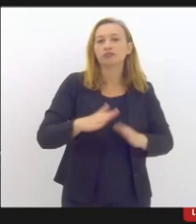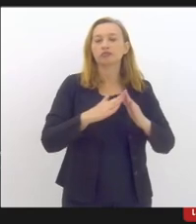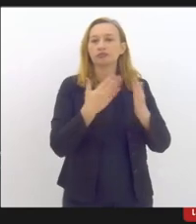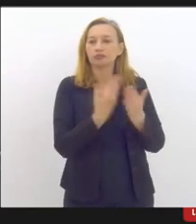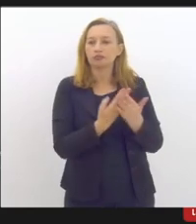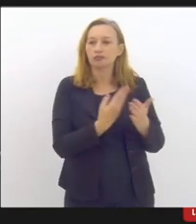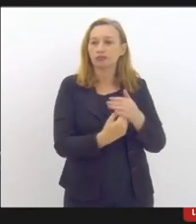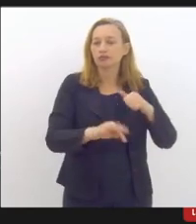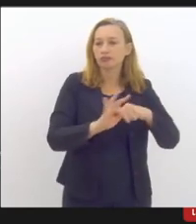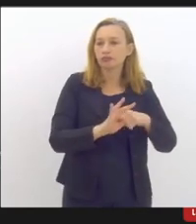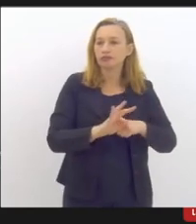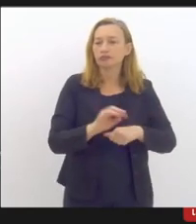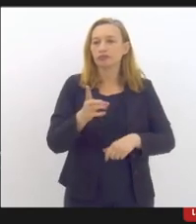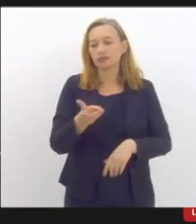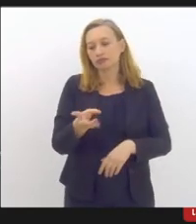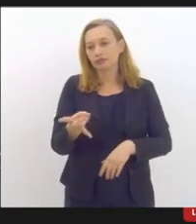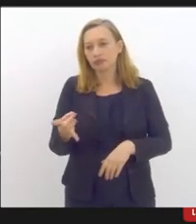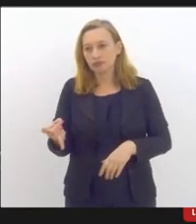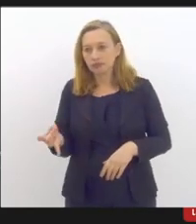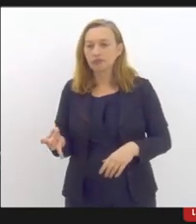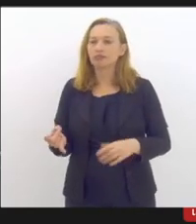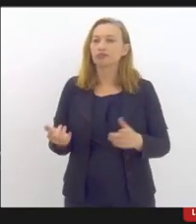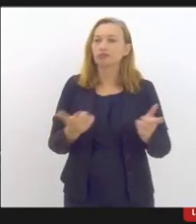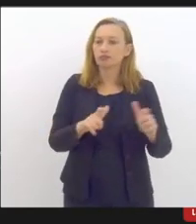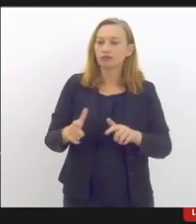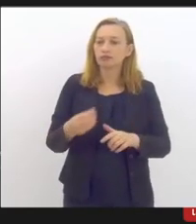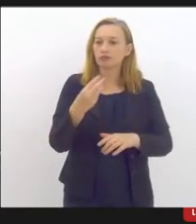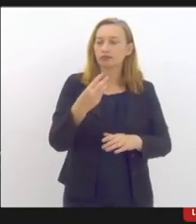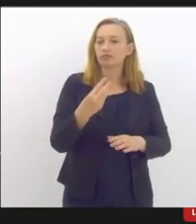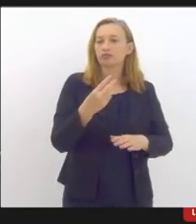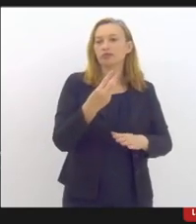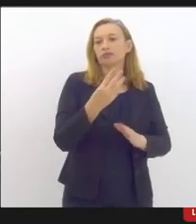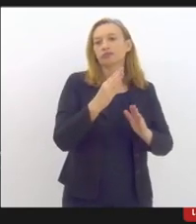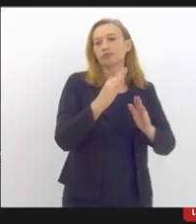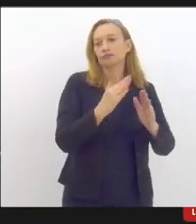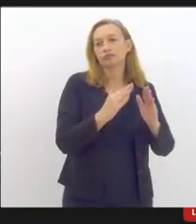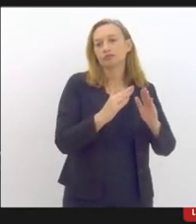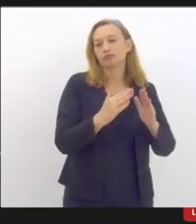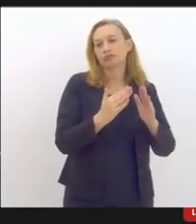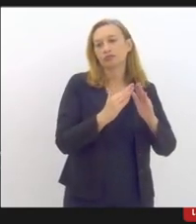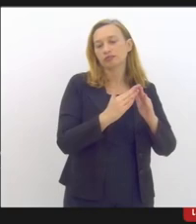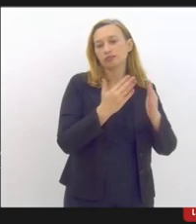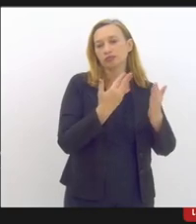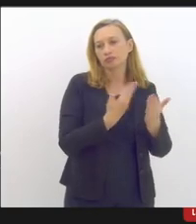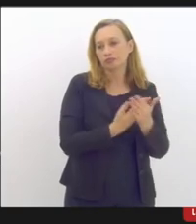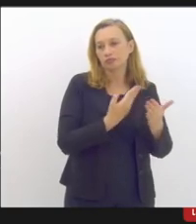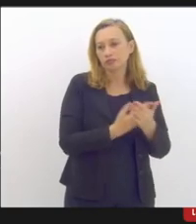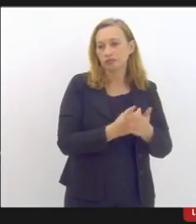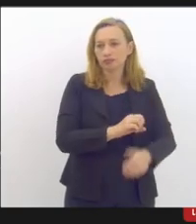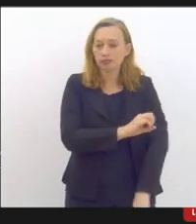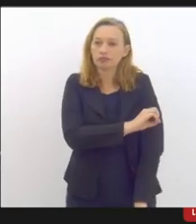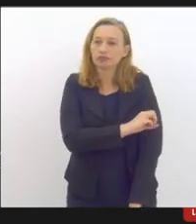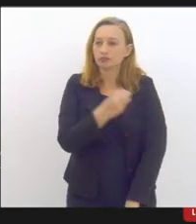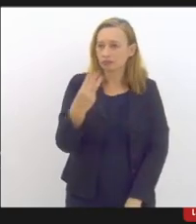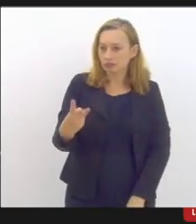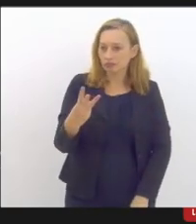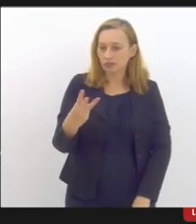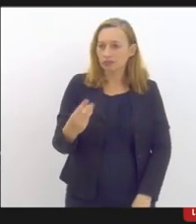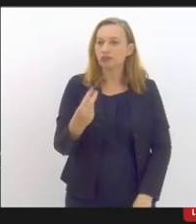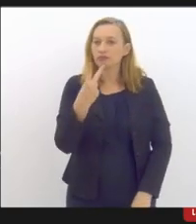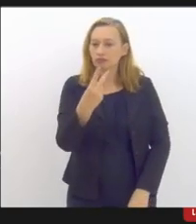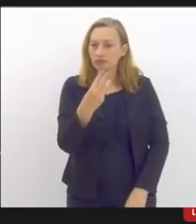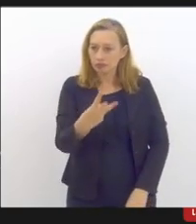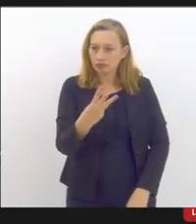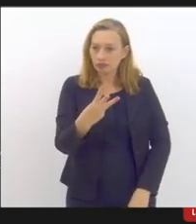se formos contar as unidades de educação infantil são três mais três unidades de primeiro segmento do fundamental mais duas